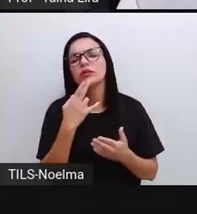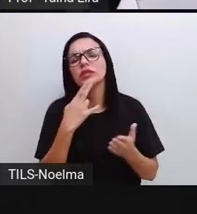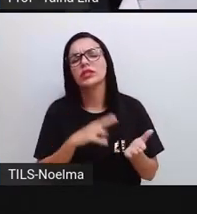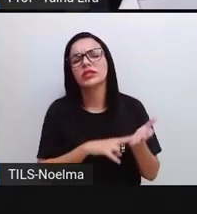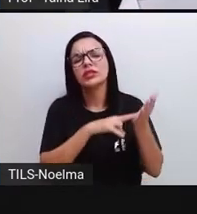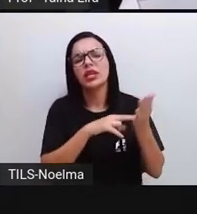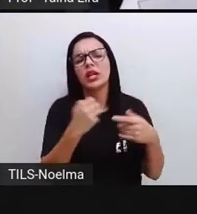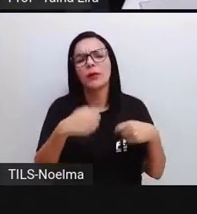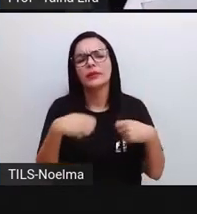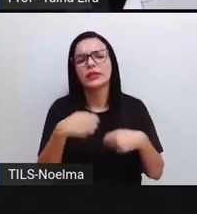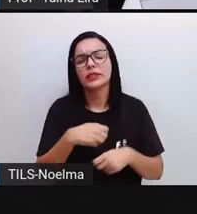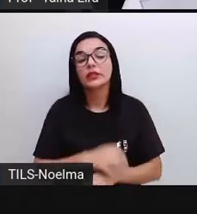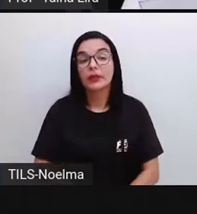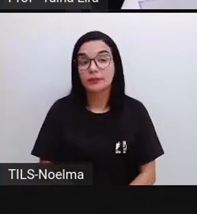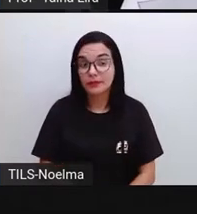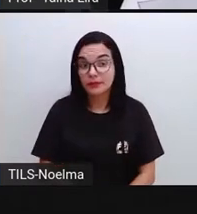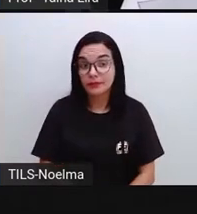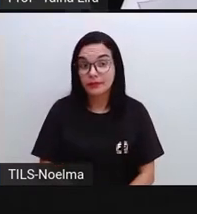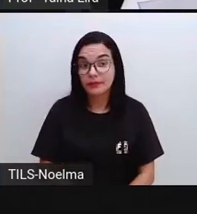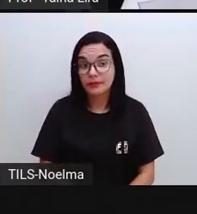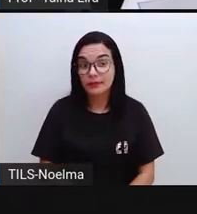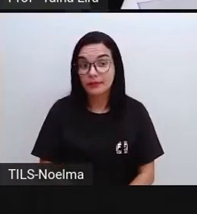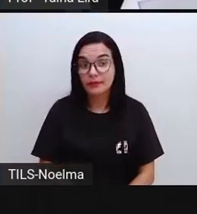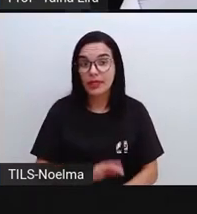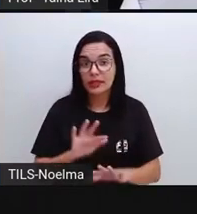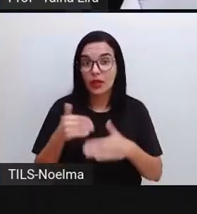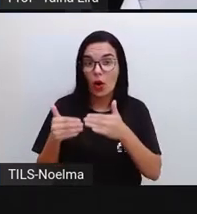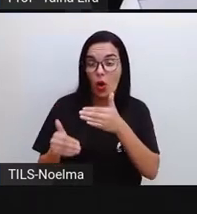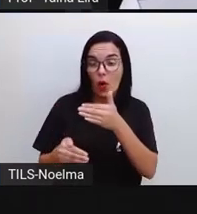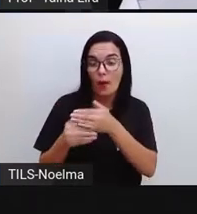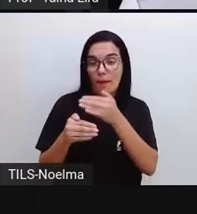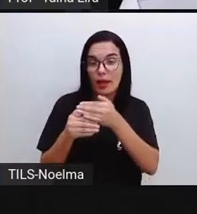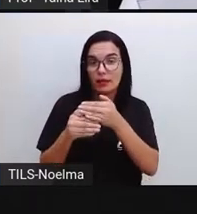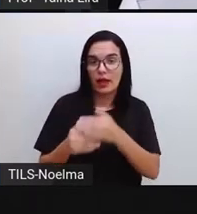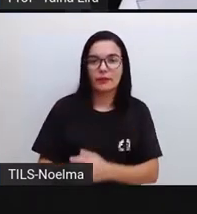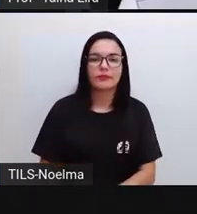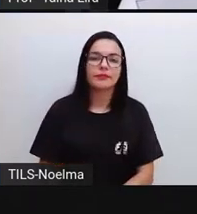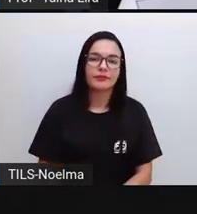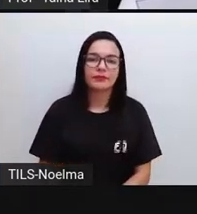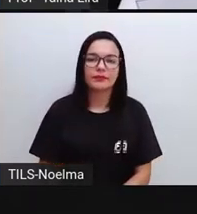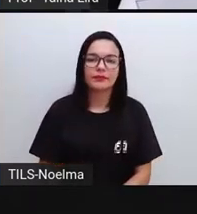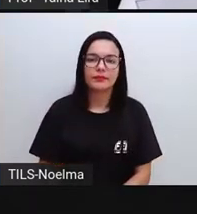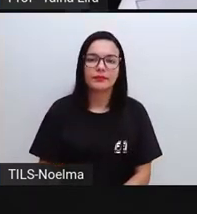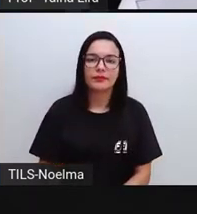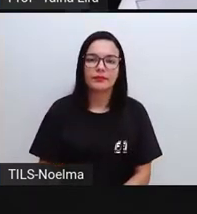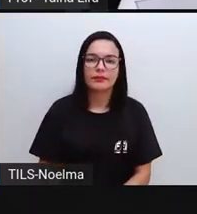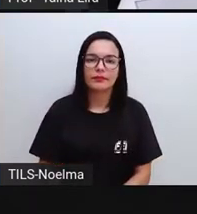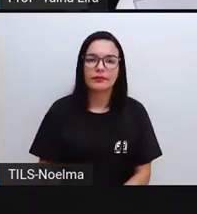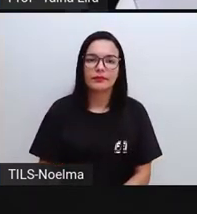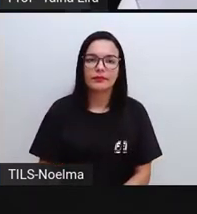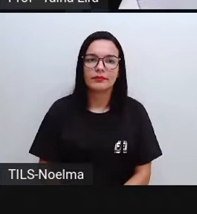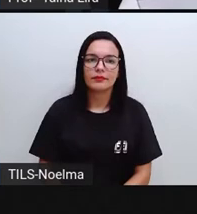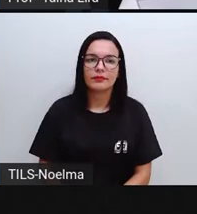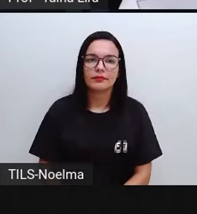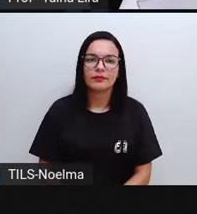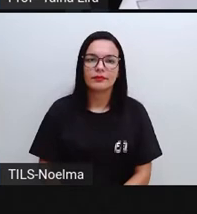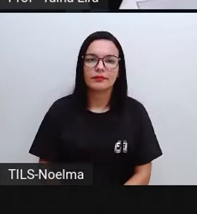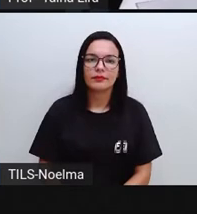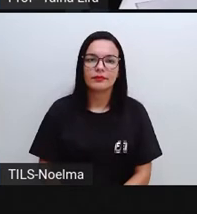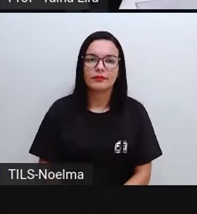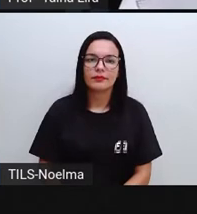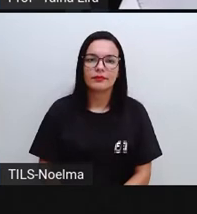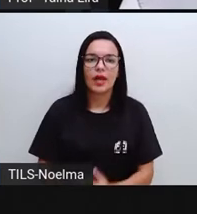completar 30? Então, olha lá, completar. Tá? Foi o que apareceu aqui também, no conceito de